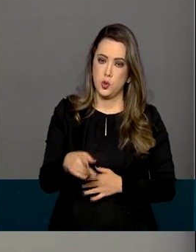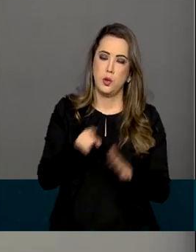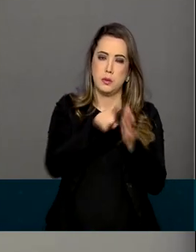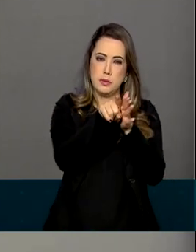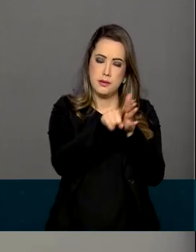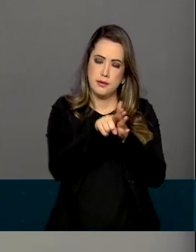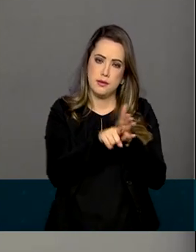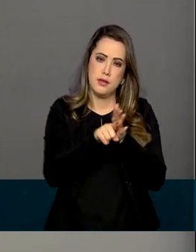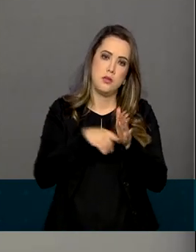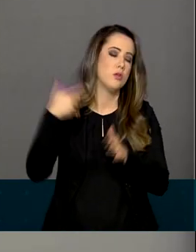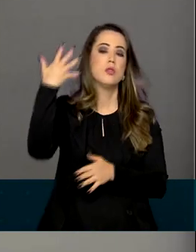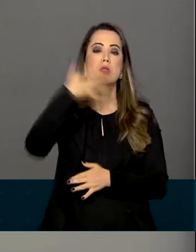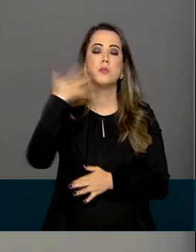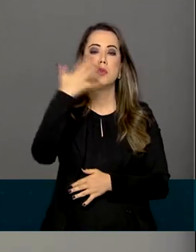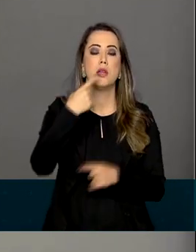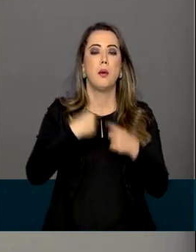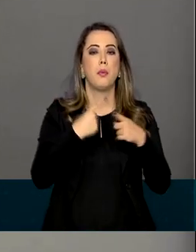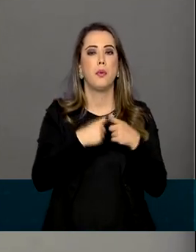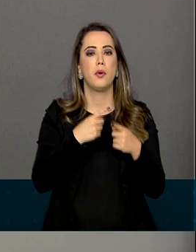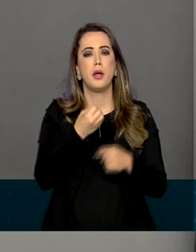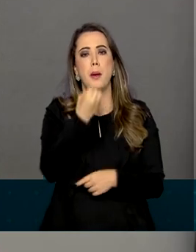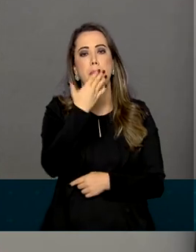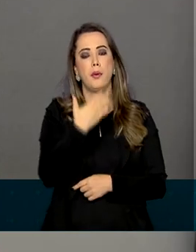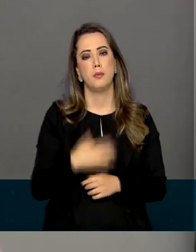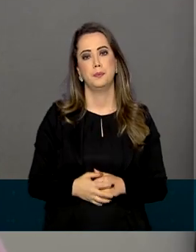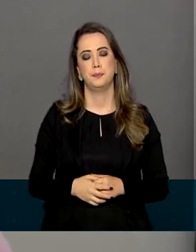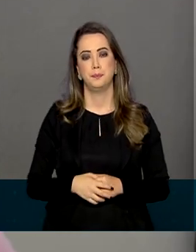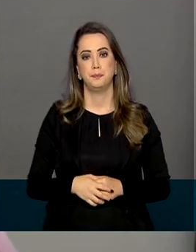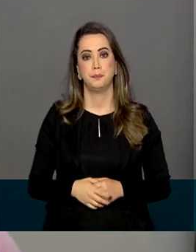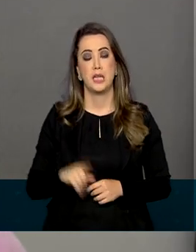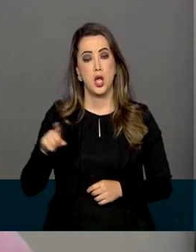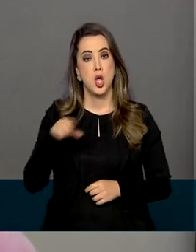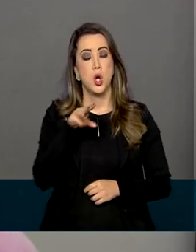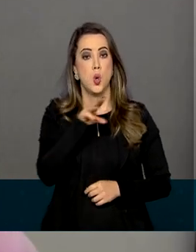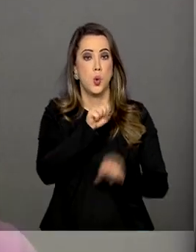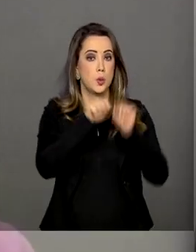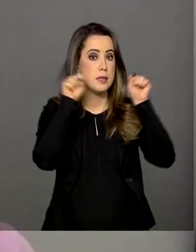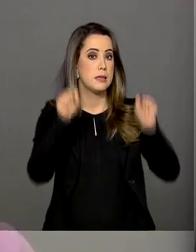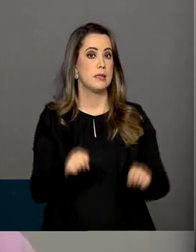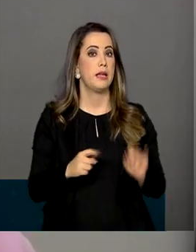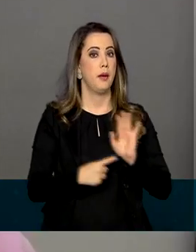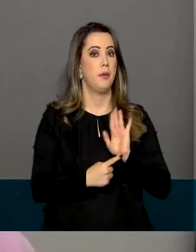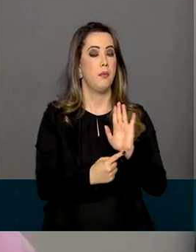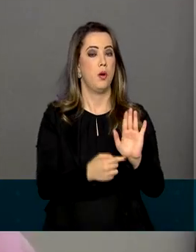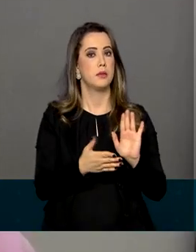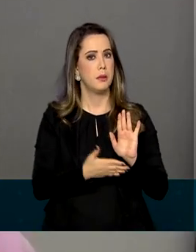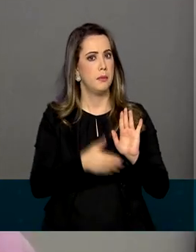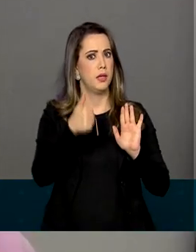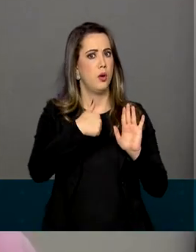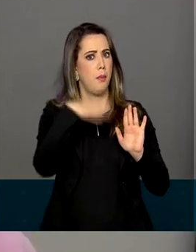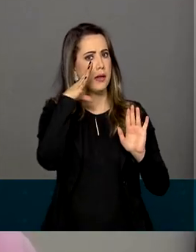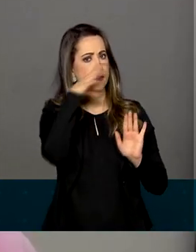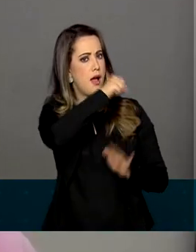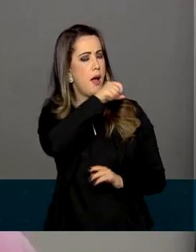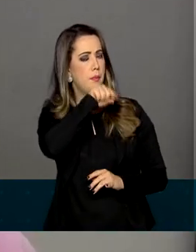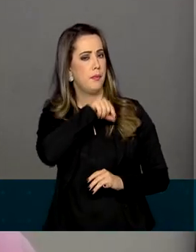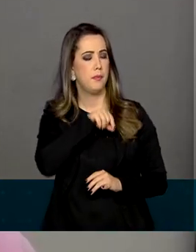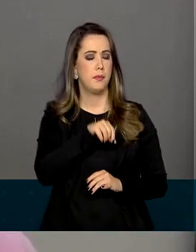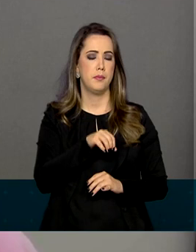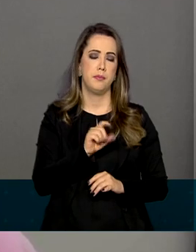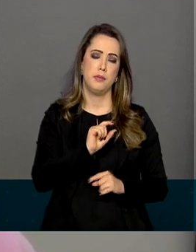fala das vantagens desse novo sistema. Ele proporciona uma rapidez maior no que se